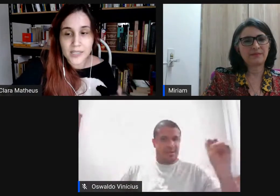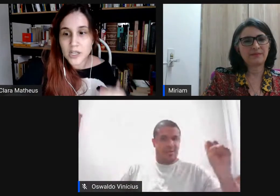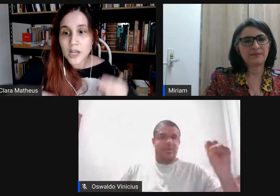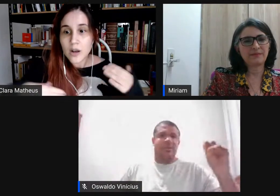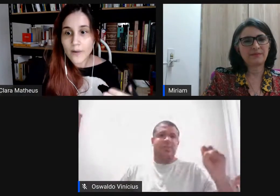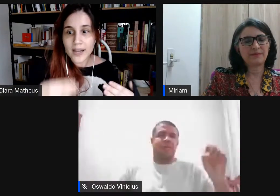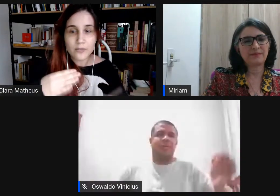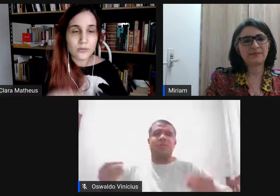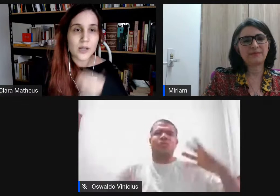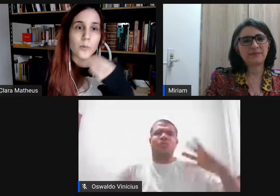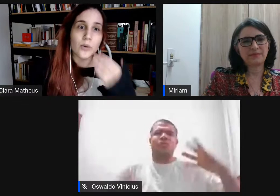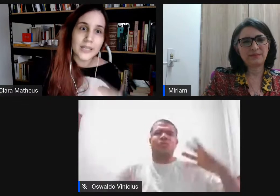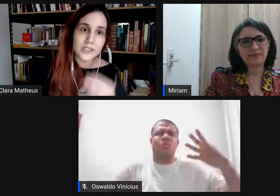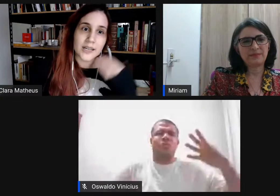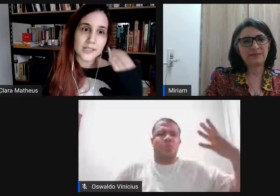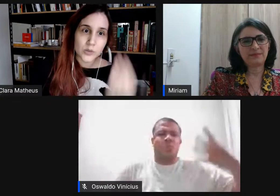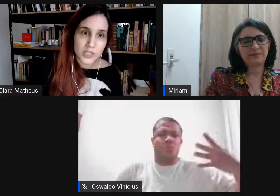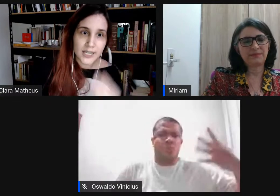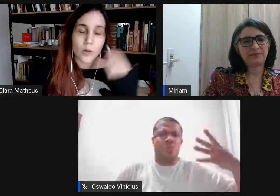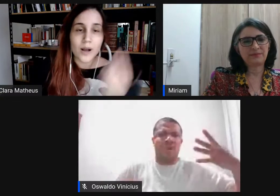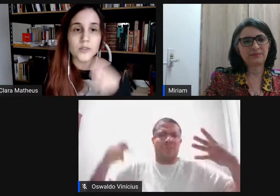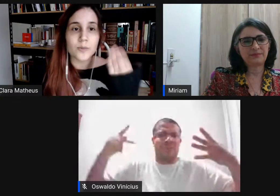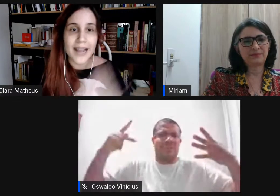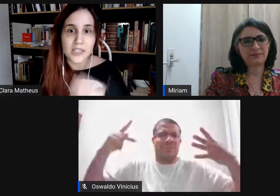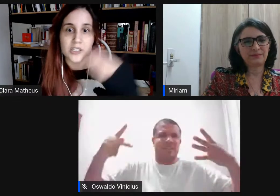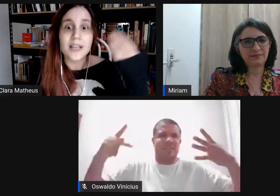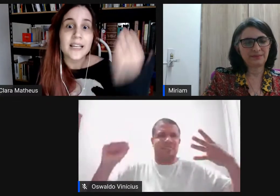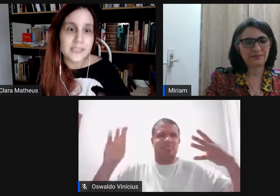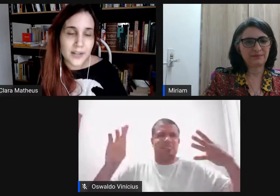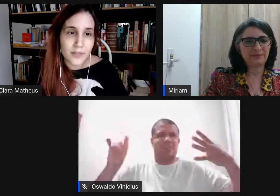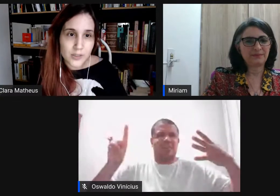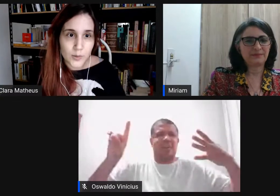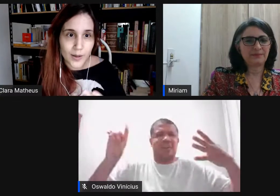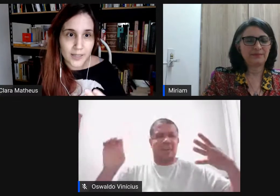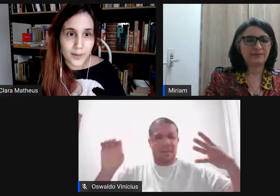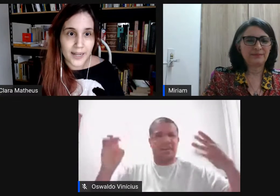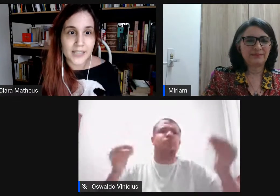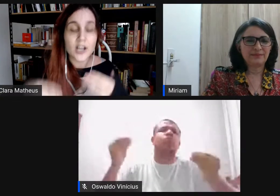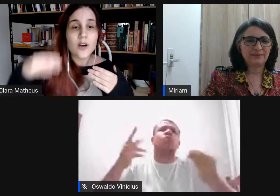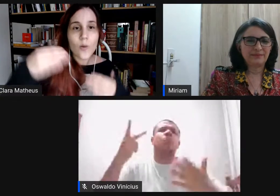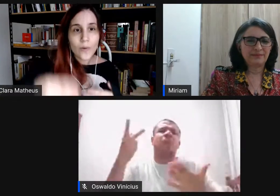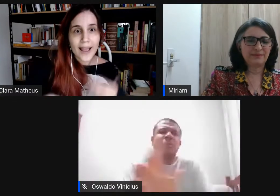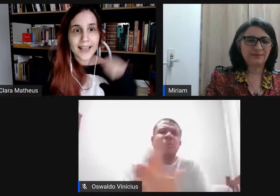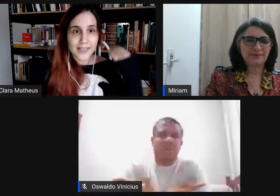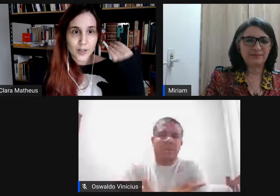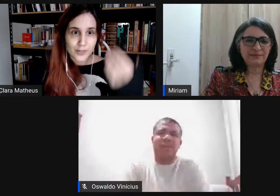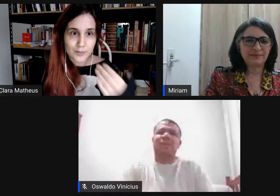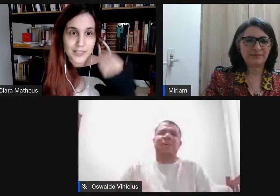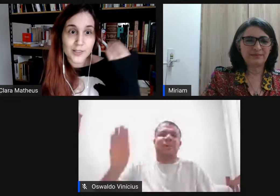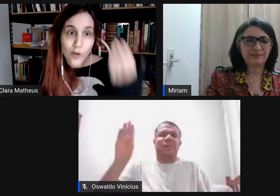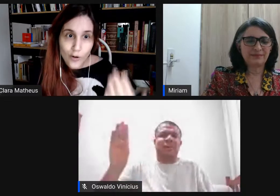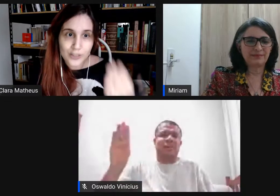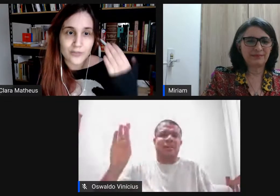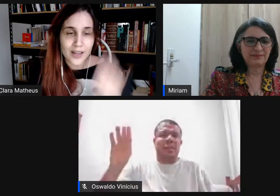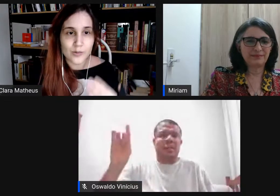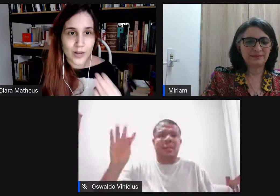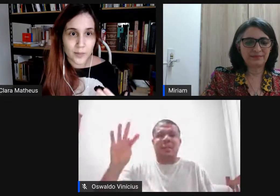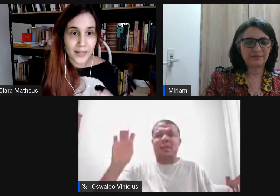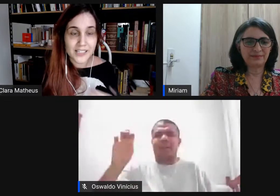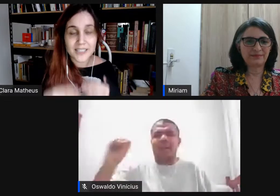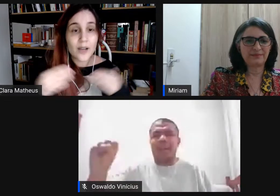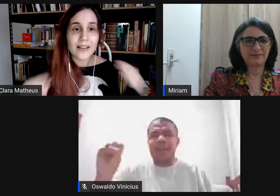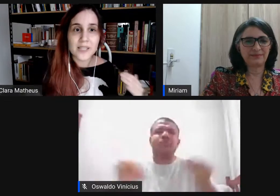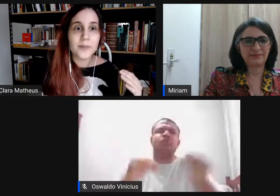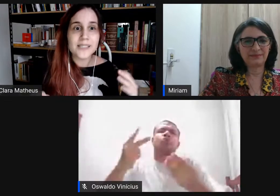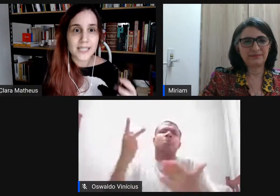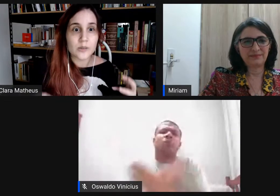de quarta parede qual que era a função política que isso tinha quando o Brecht escrevia sobre quarta parede como é que as novas mídias hoje falam de